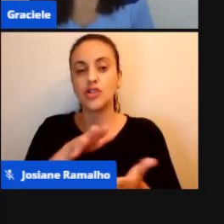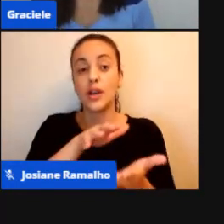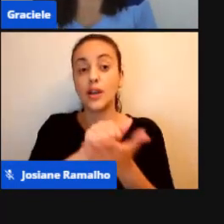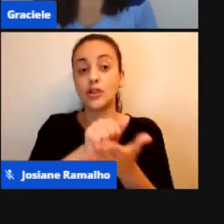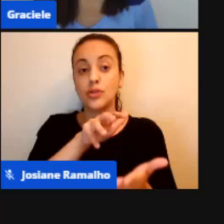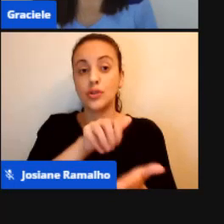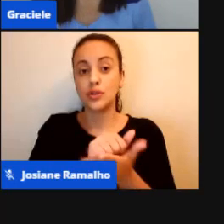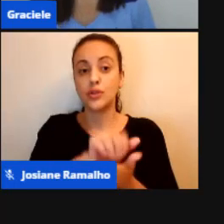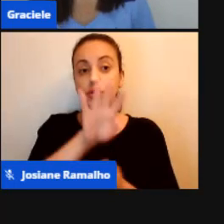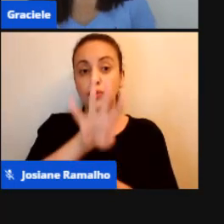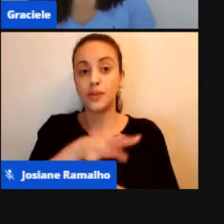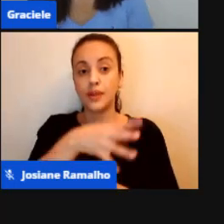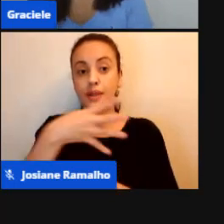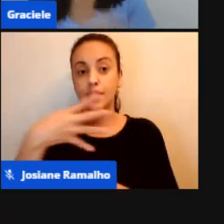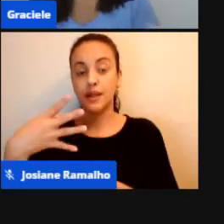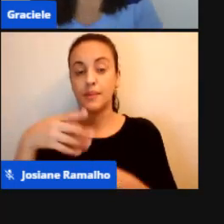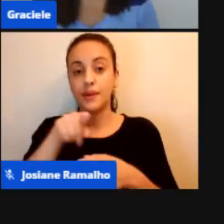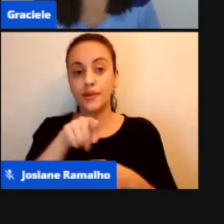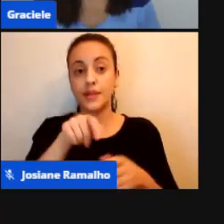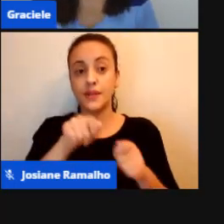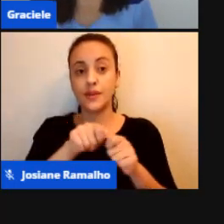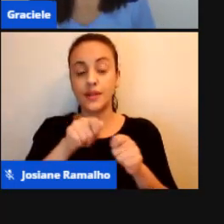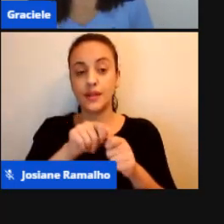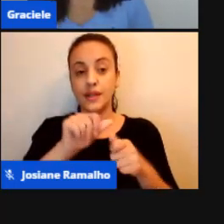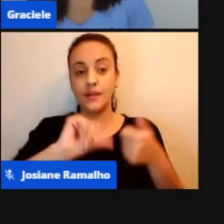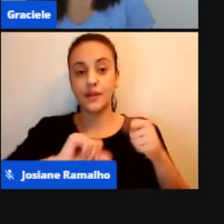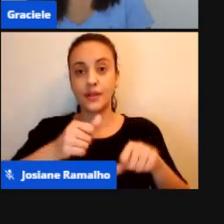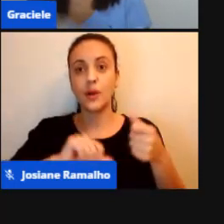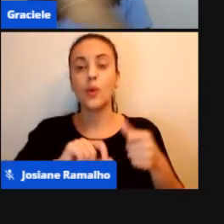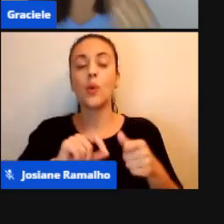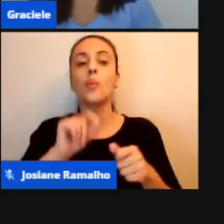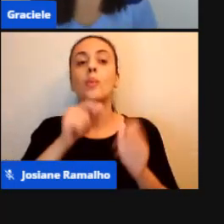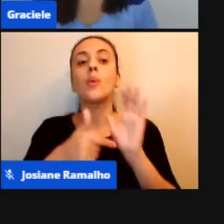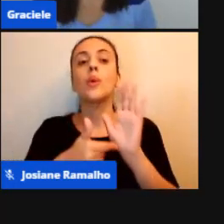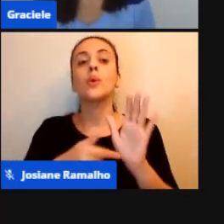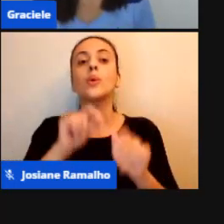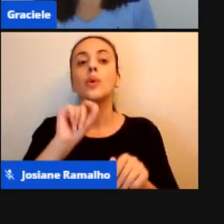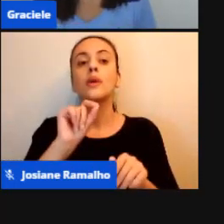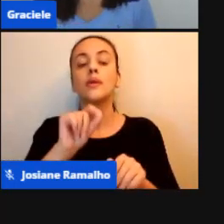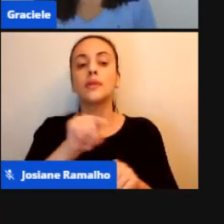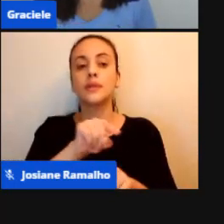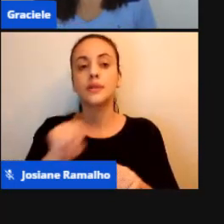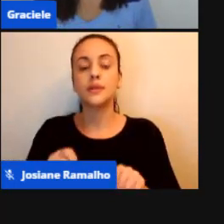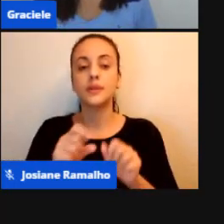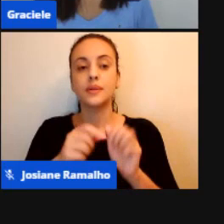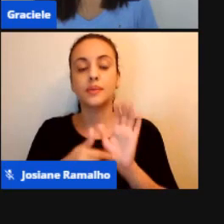avaliação. O que vocês podem colocar? Habilidade,